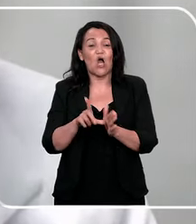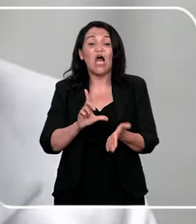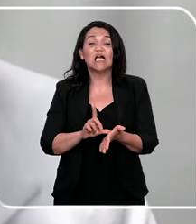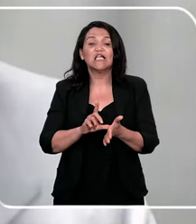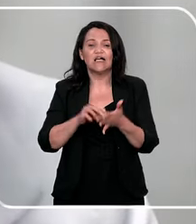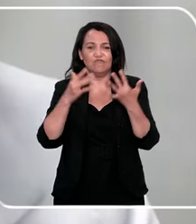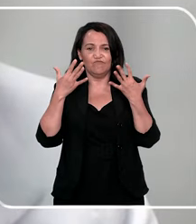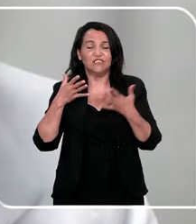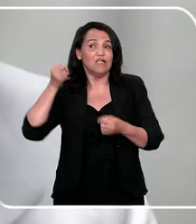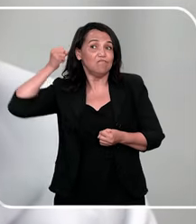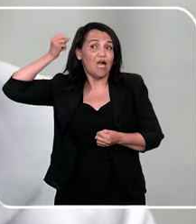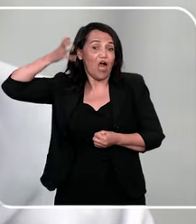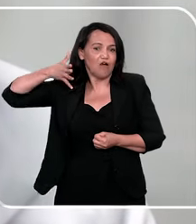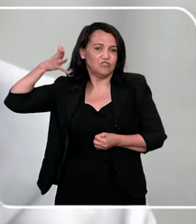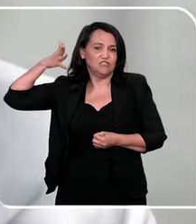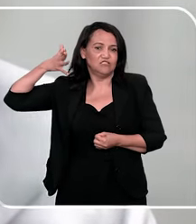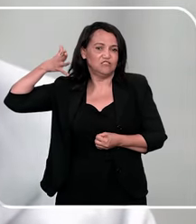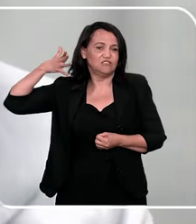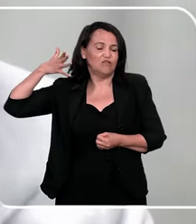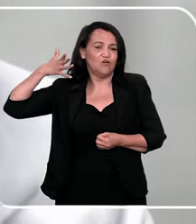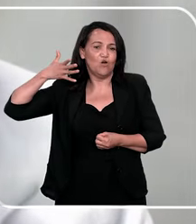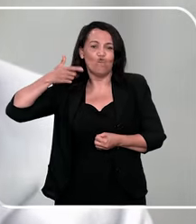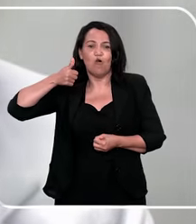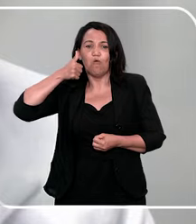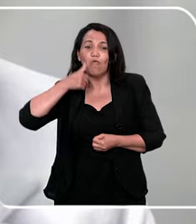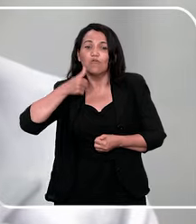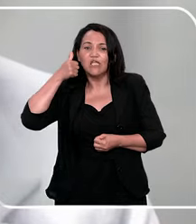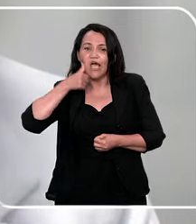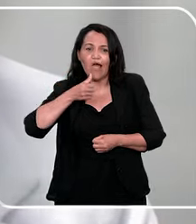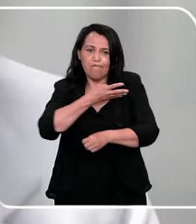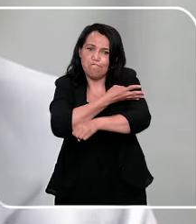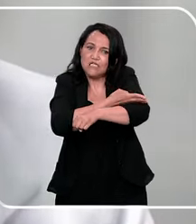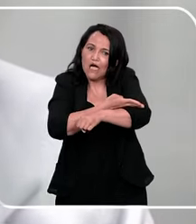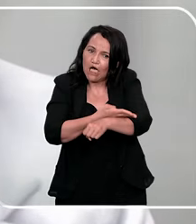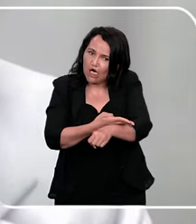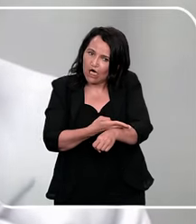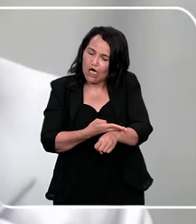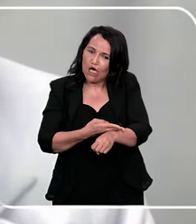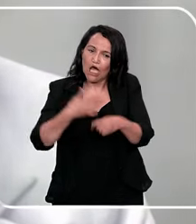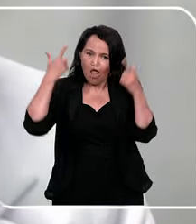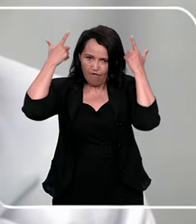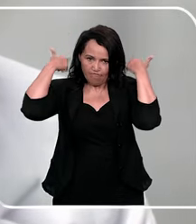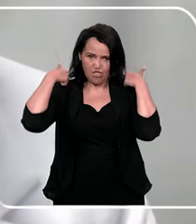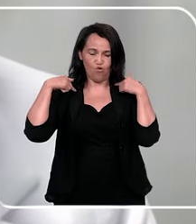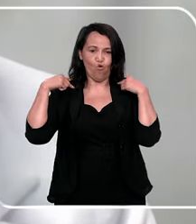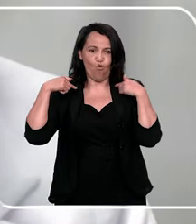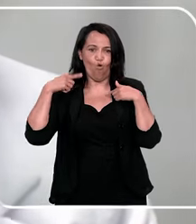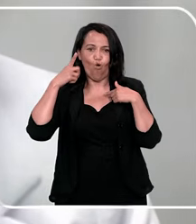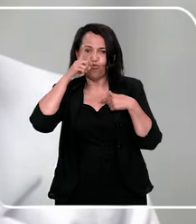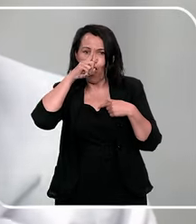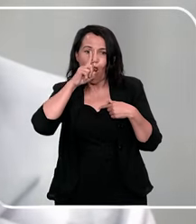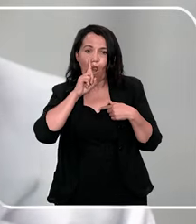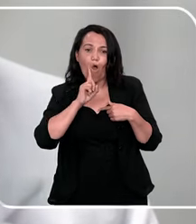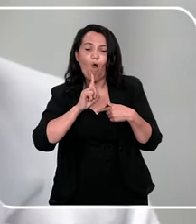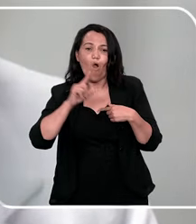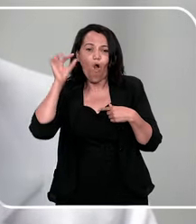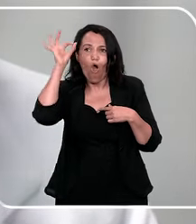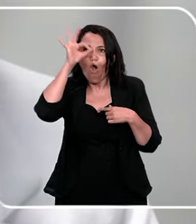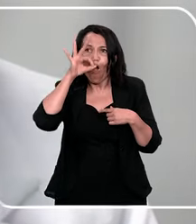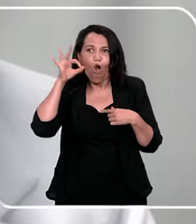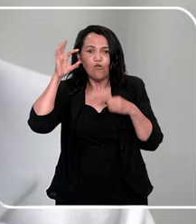fazer a minha autodescrição, eu sou uma mulher branca, cabelo curto, loiro, olhos